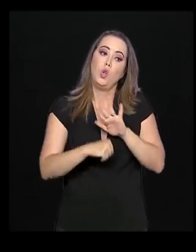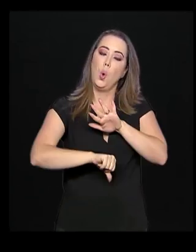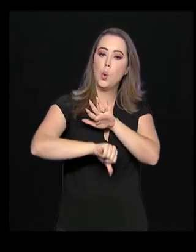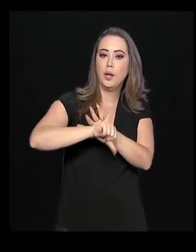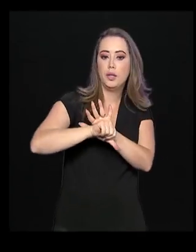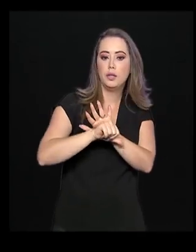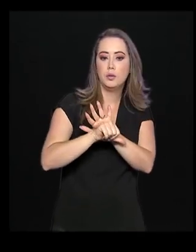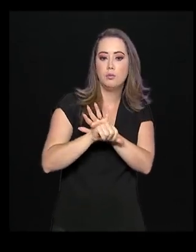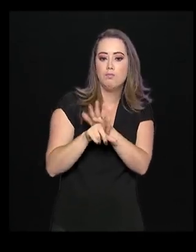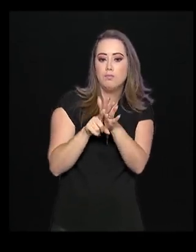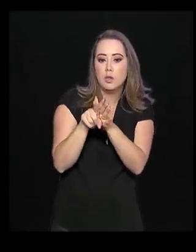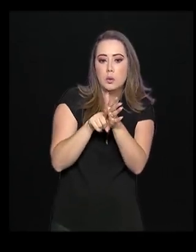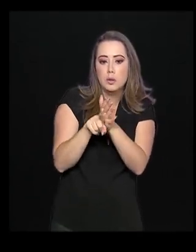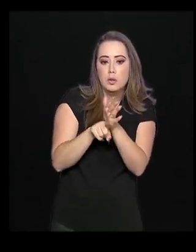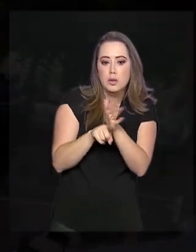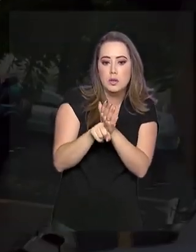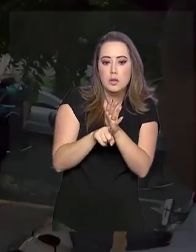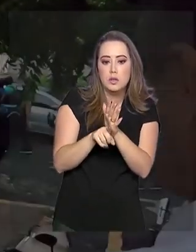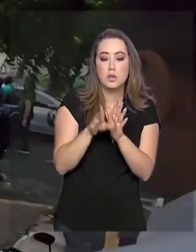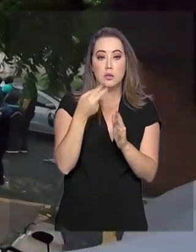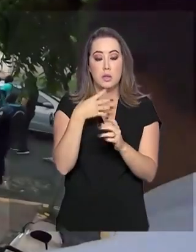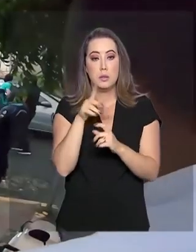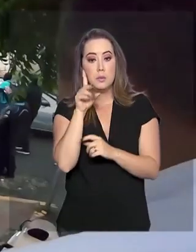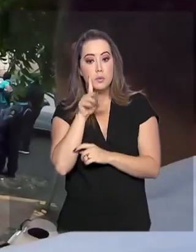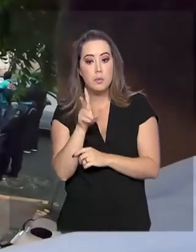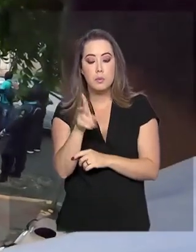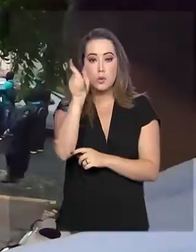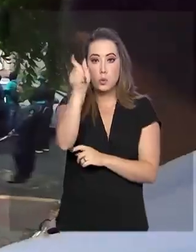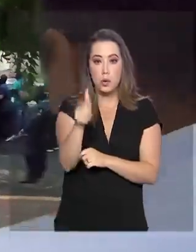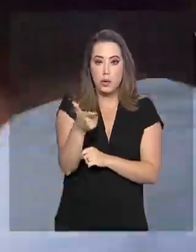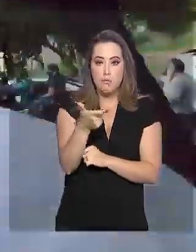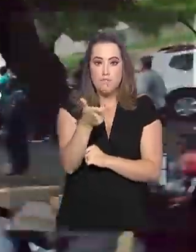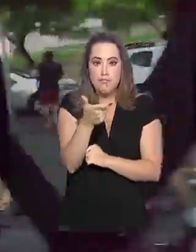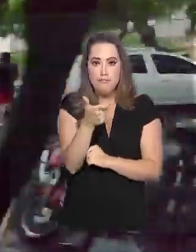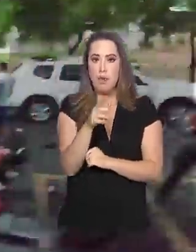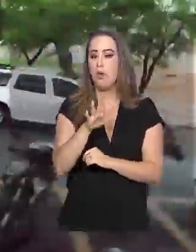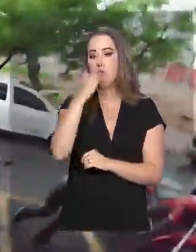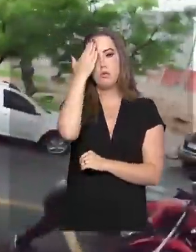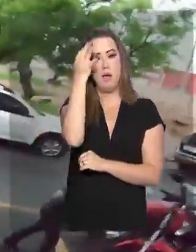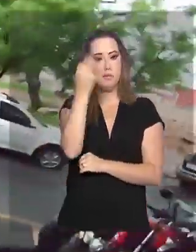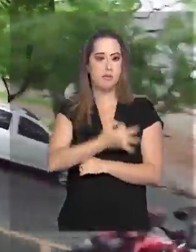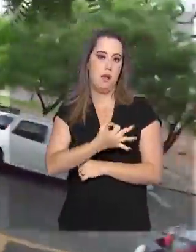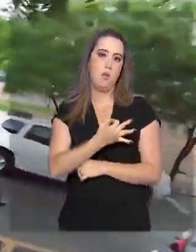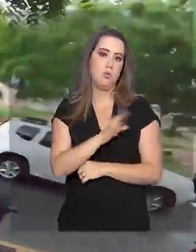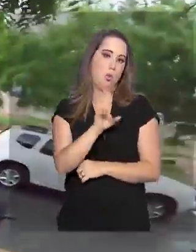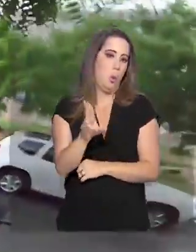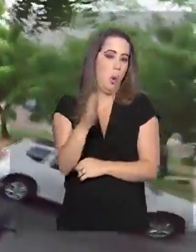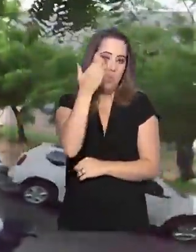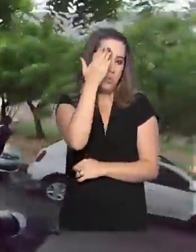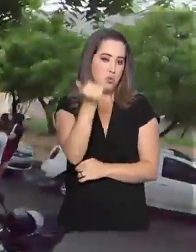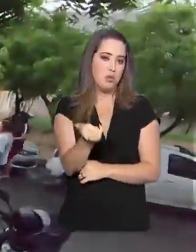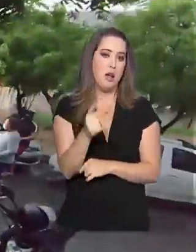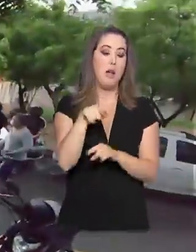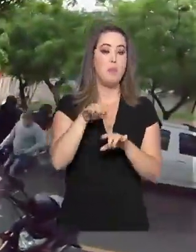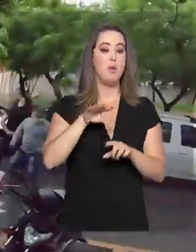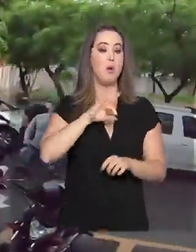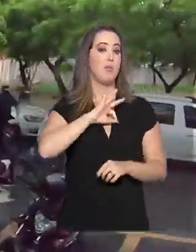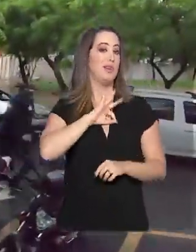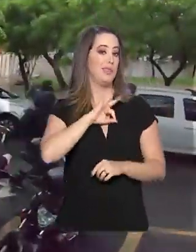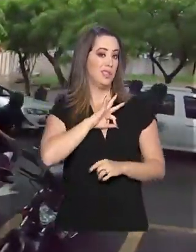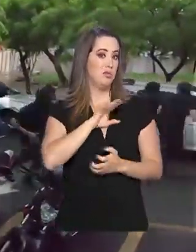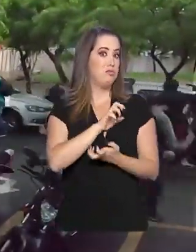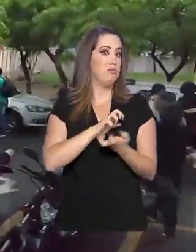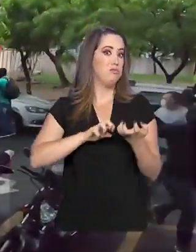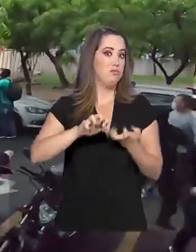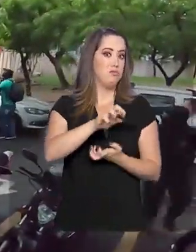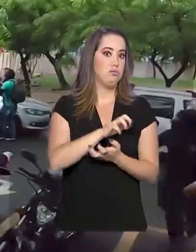investigado, ainda está sendo investigado, e a identidade dos atiradores ainda não foi revelada. Os policiais militares do Ceará estão em greve por